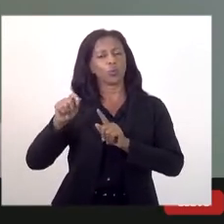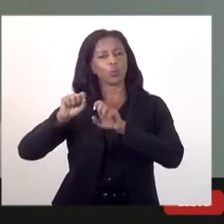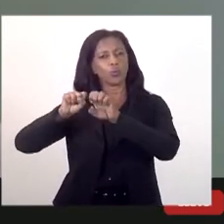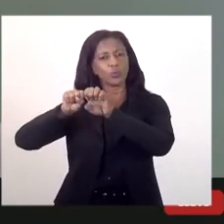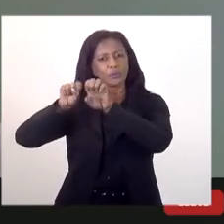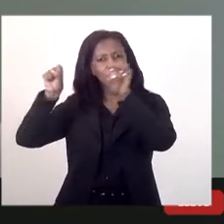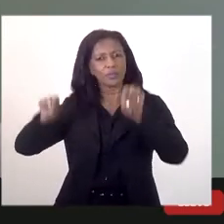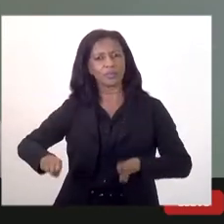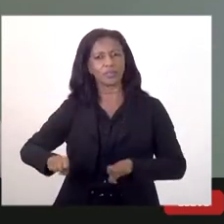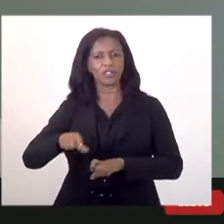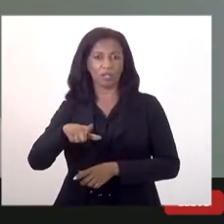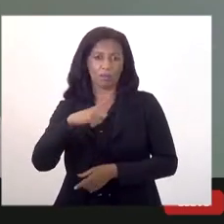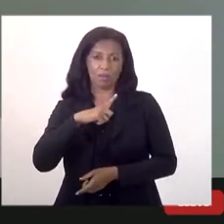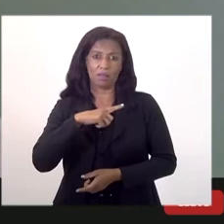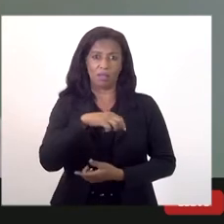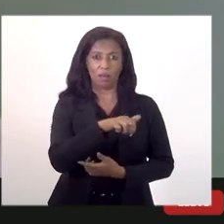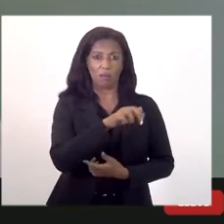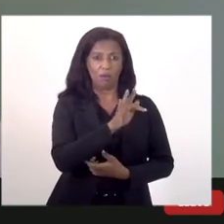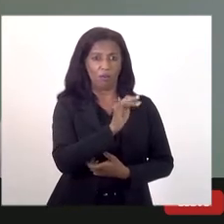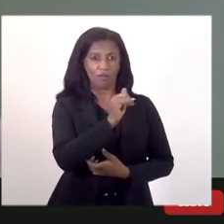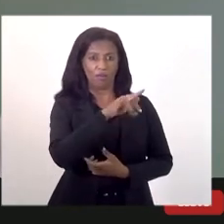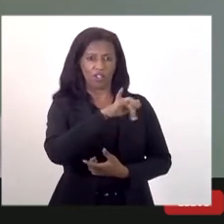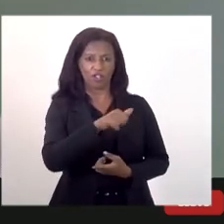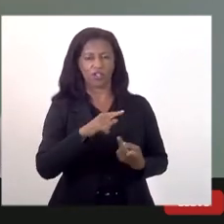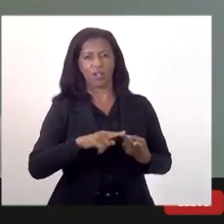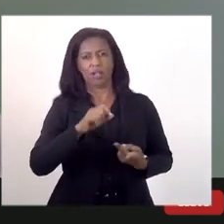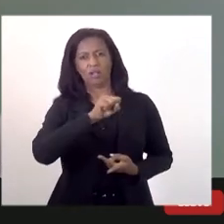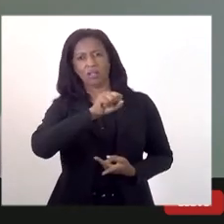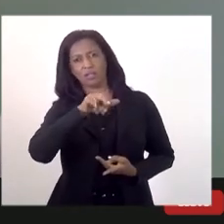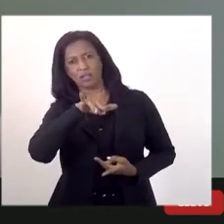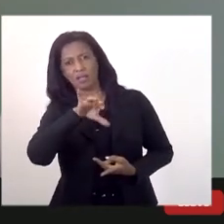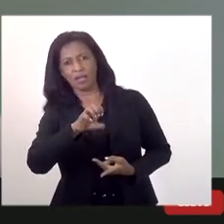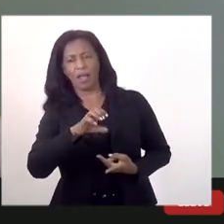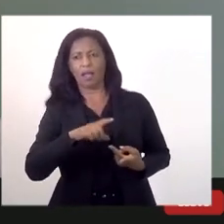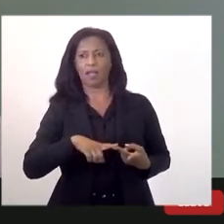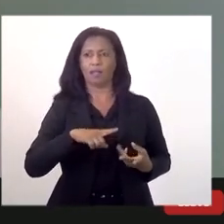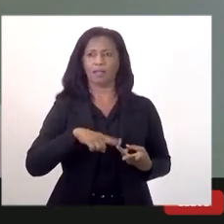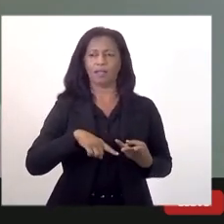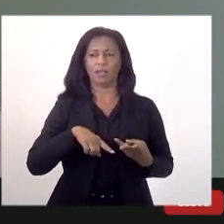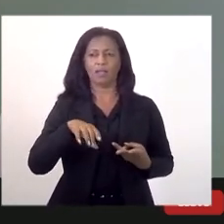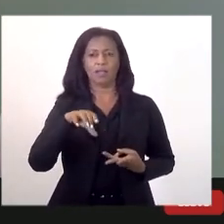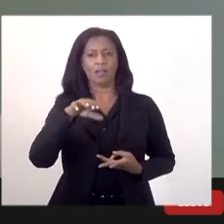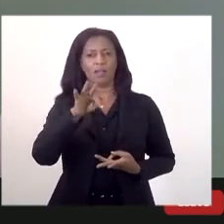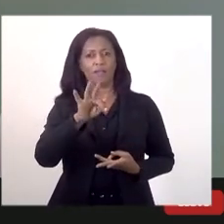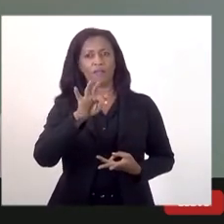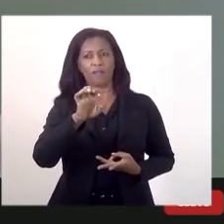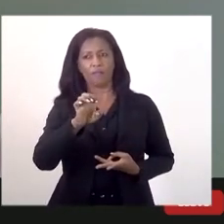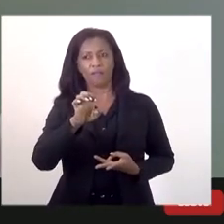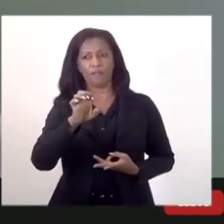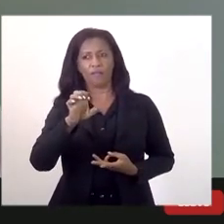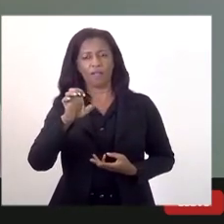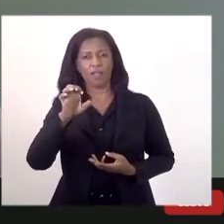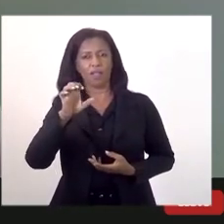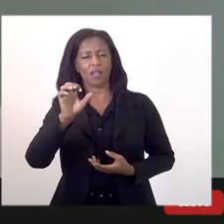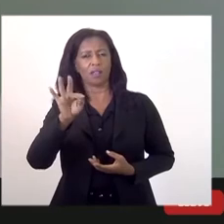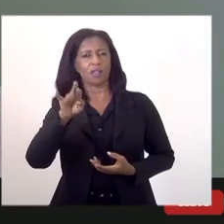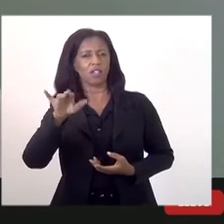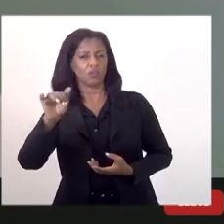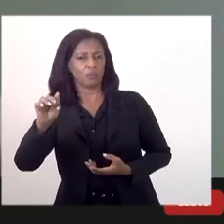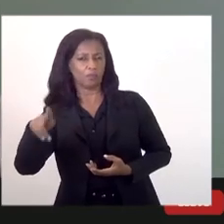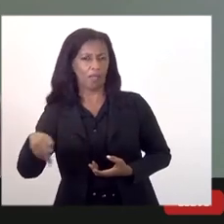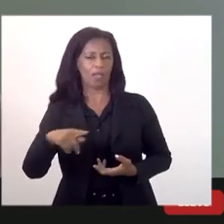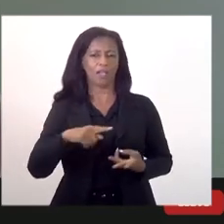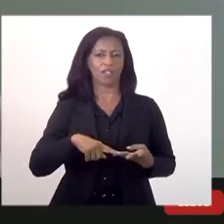temos aqui a Firjan, o SESC Senac, o FEComércio, o SESC Senac, a FETransport, o SESC Senac,